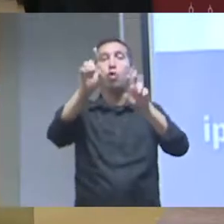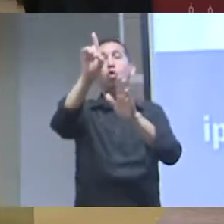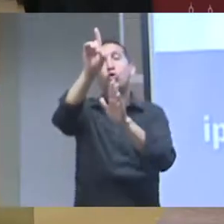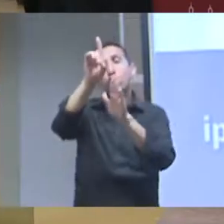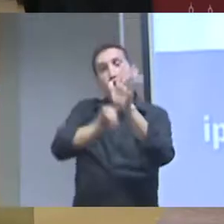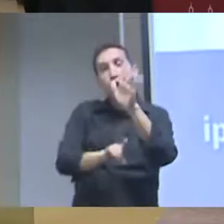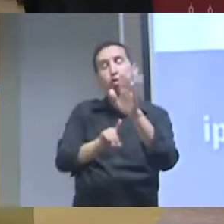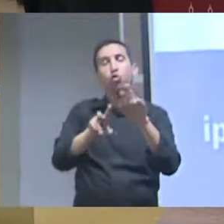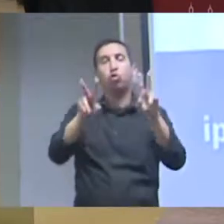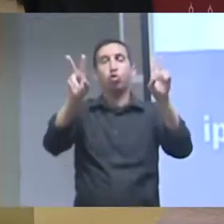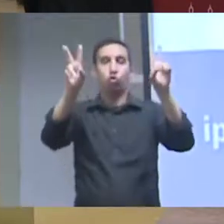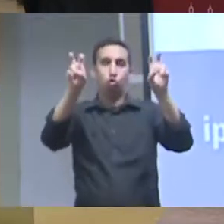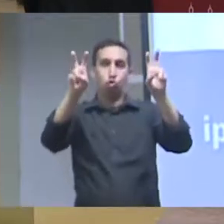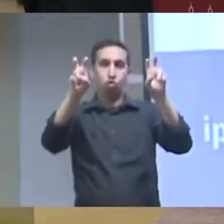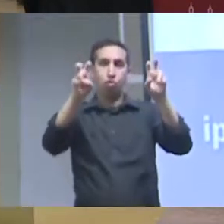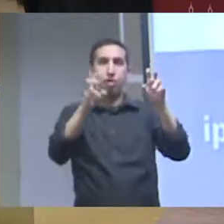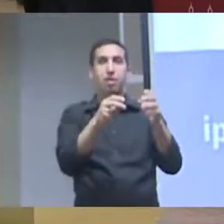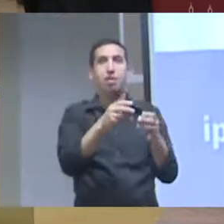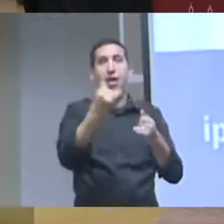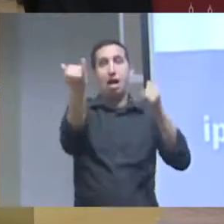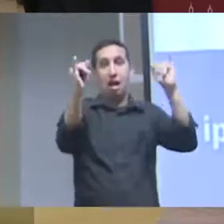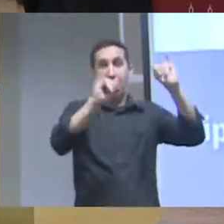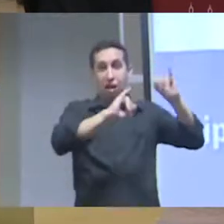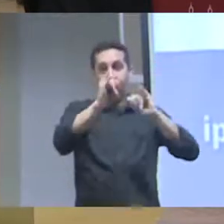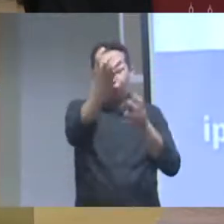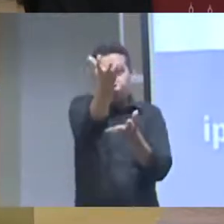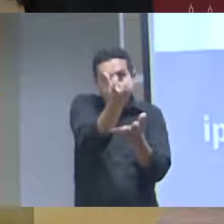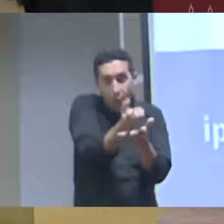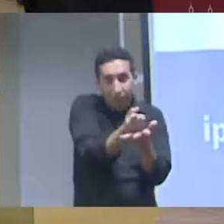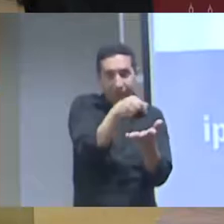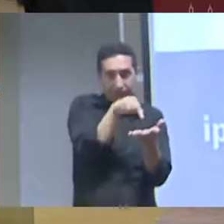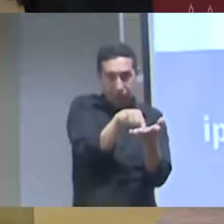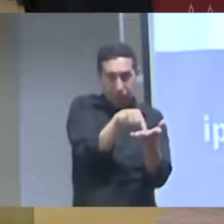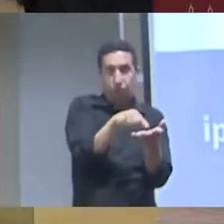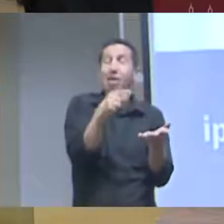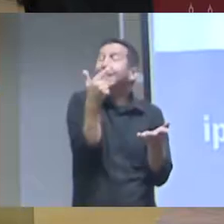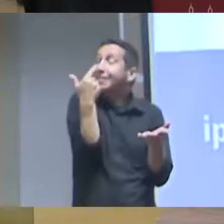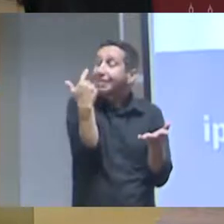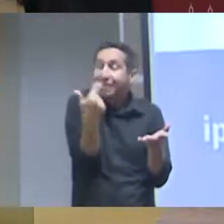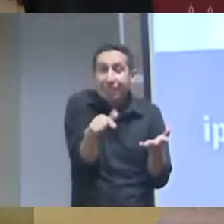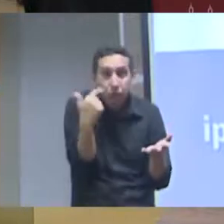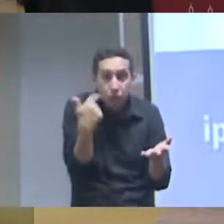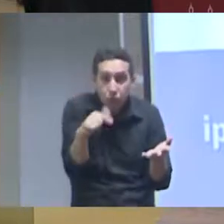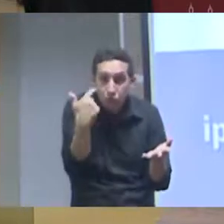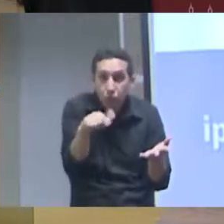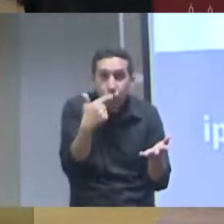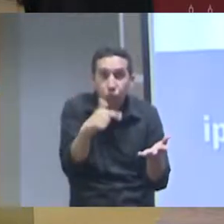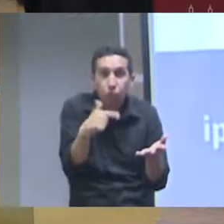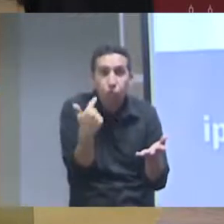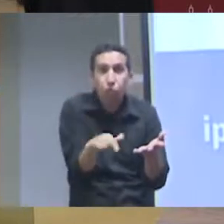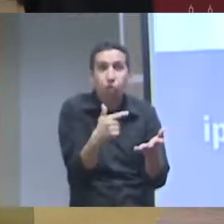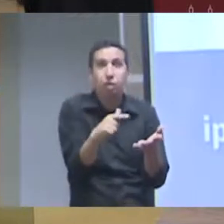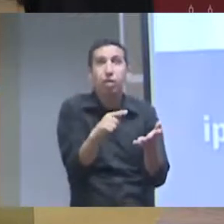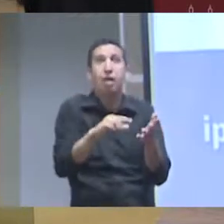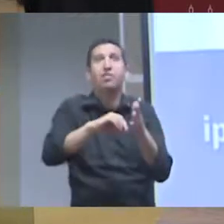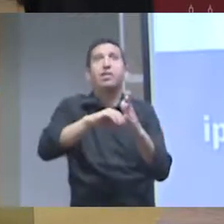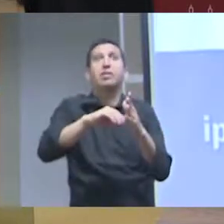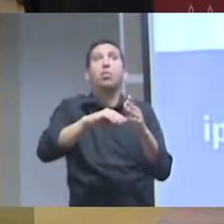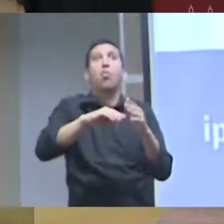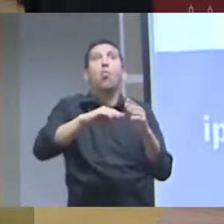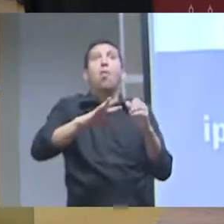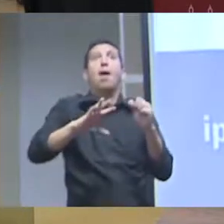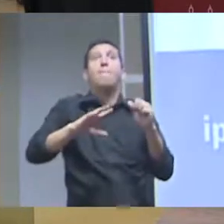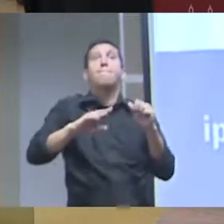questão dos direitos sobre os dados né então o que que ele diz ele diz que não existe ainda instrumentos de proteção